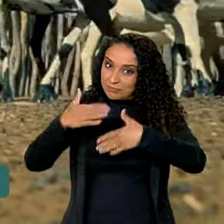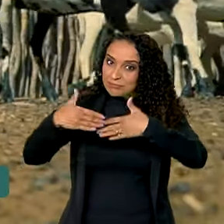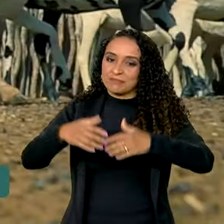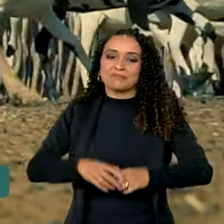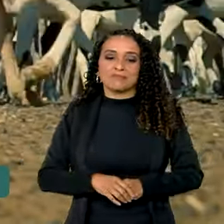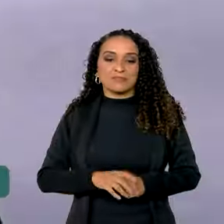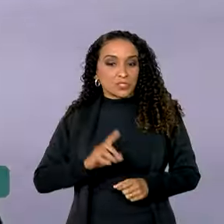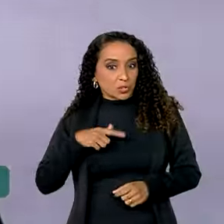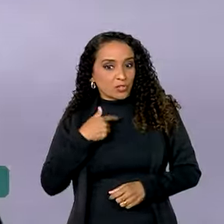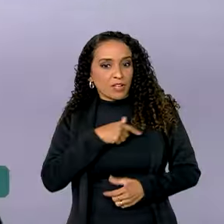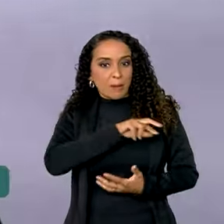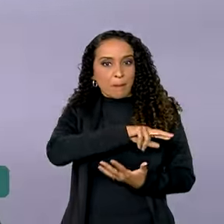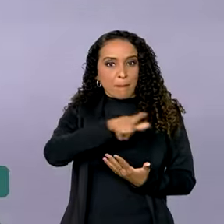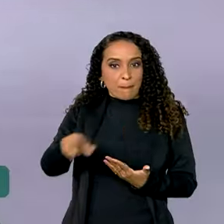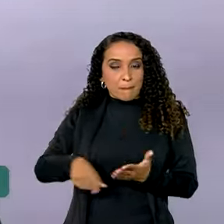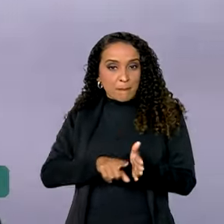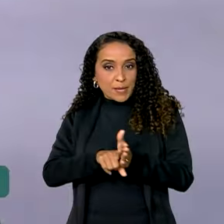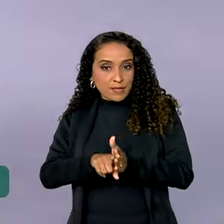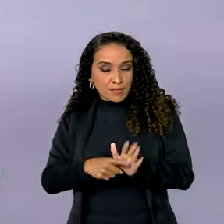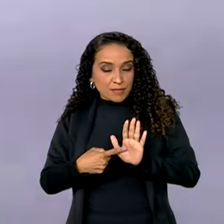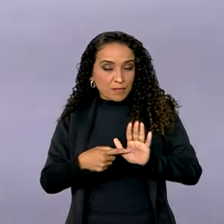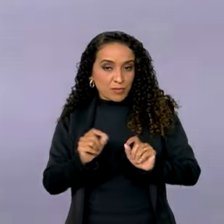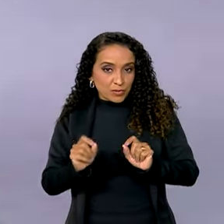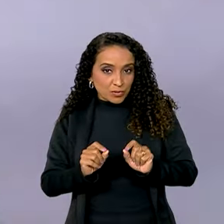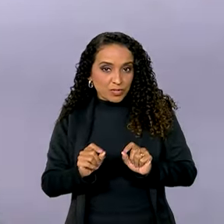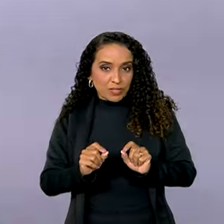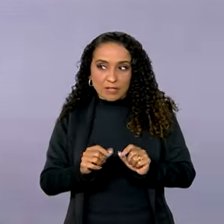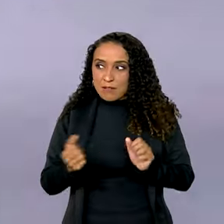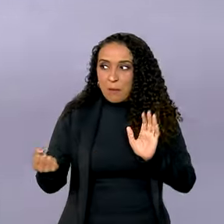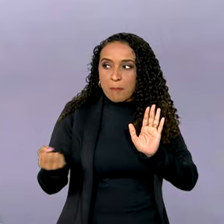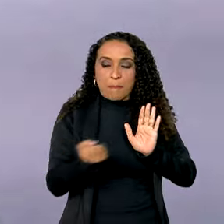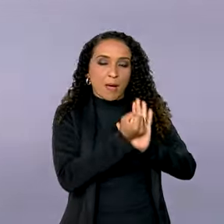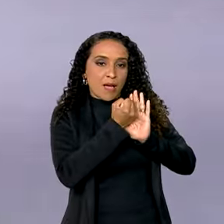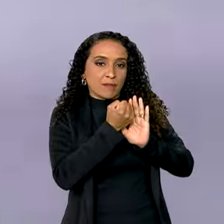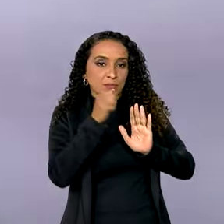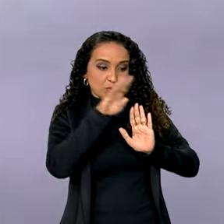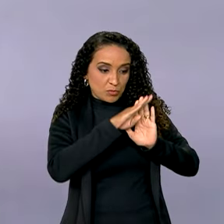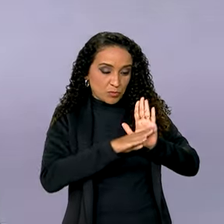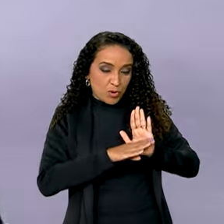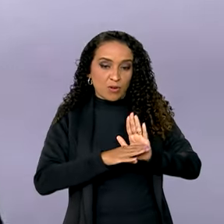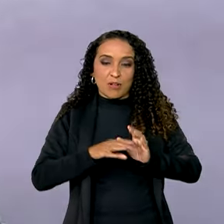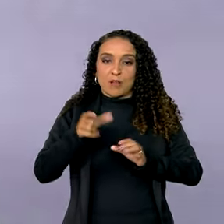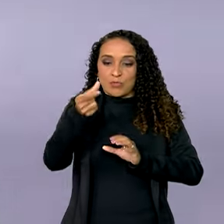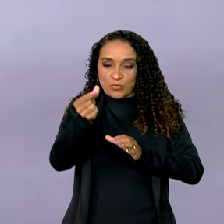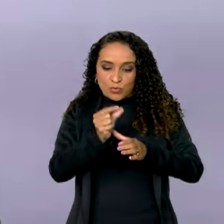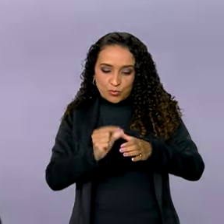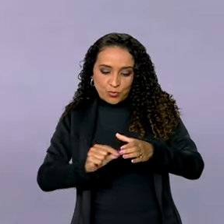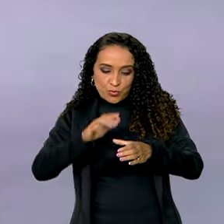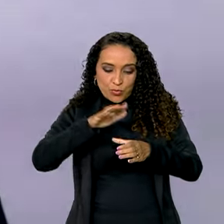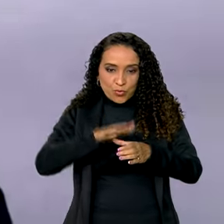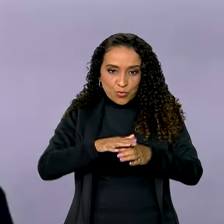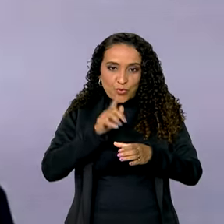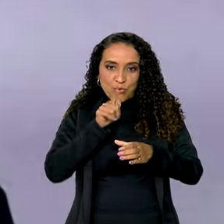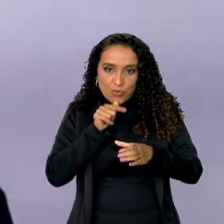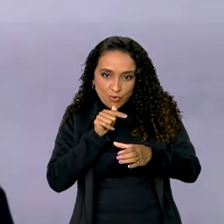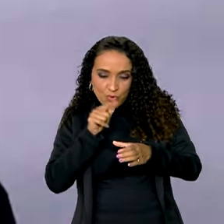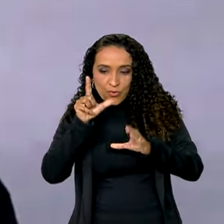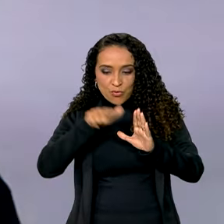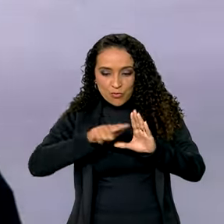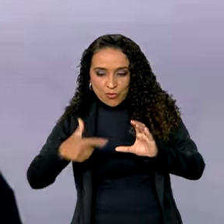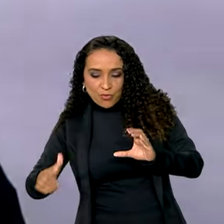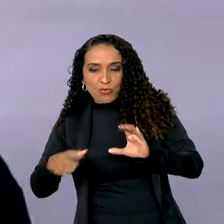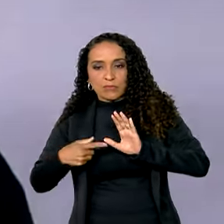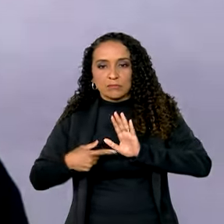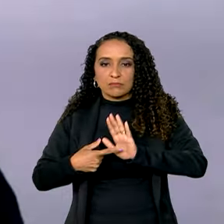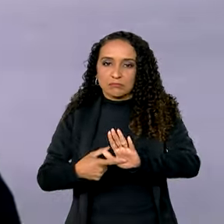Nós temos diversas pesquisas que apontam o impacto do programa Cisternas nos indicadores de saúde,